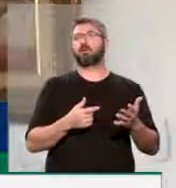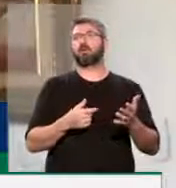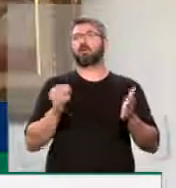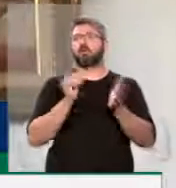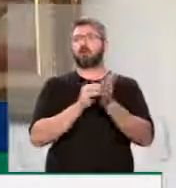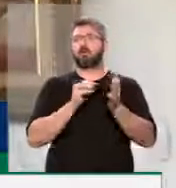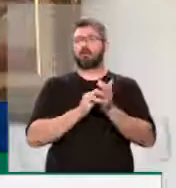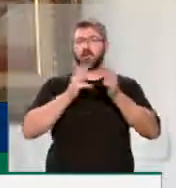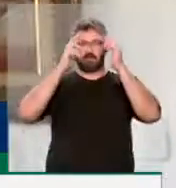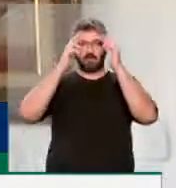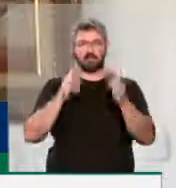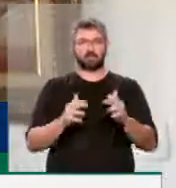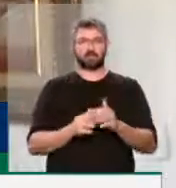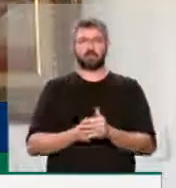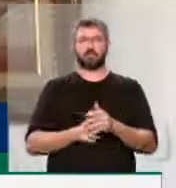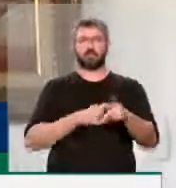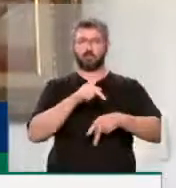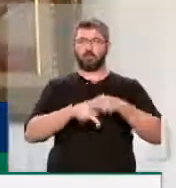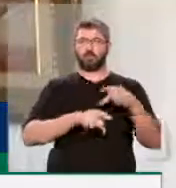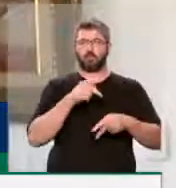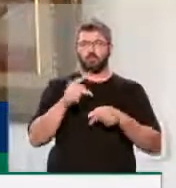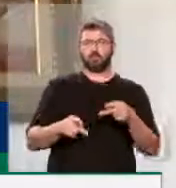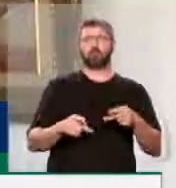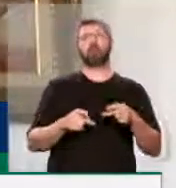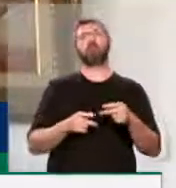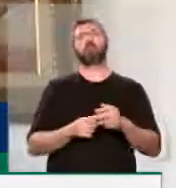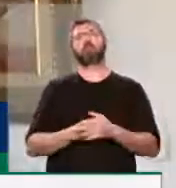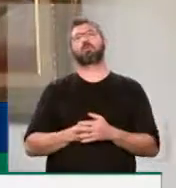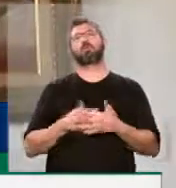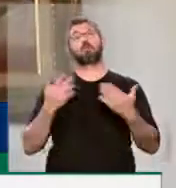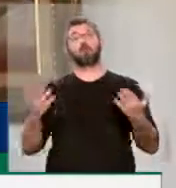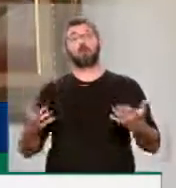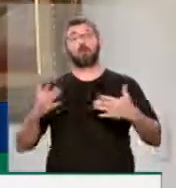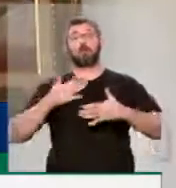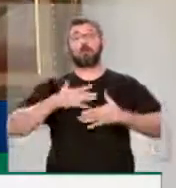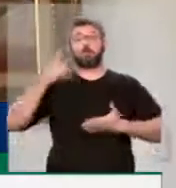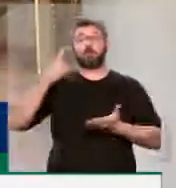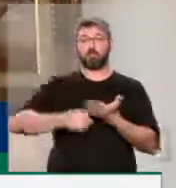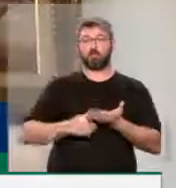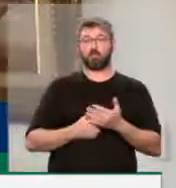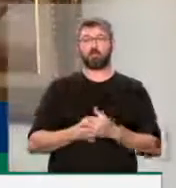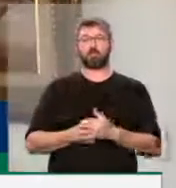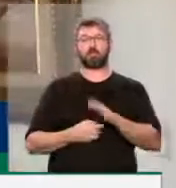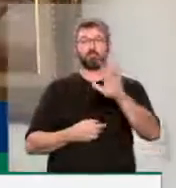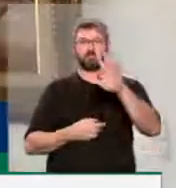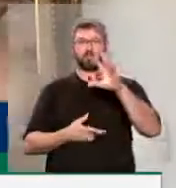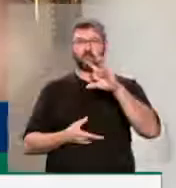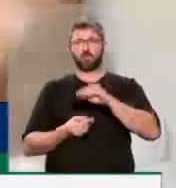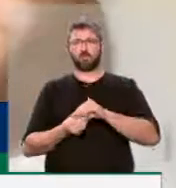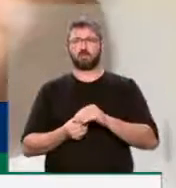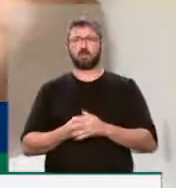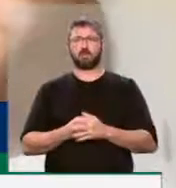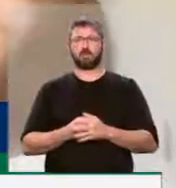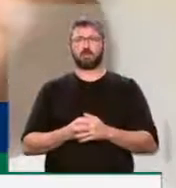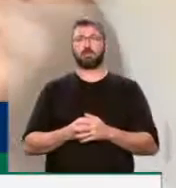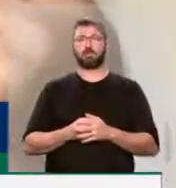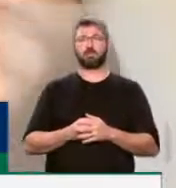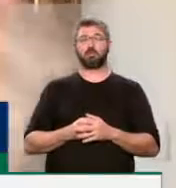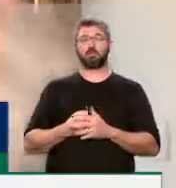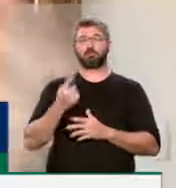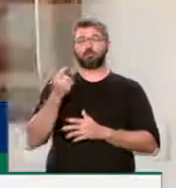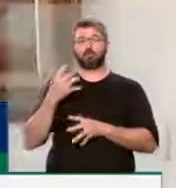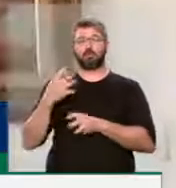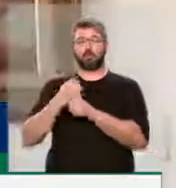de desrespeito com a cultura dessas populações. Então, o meu compromisso, senhor presidente, apenas para concluir, é de colocar uma emenda